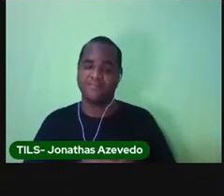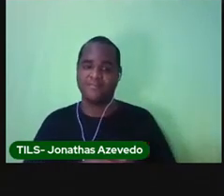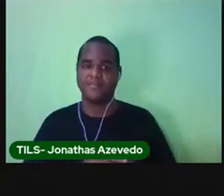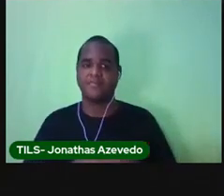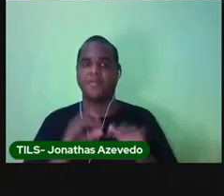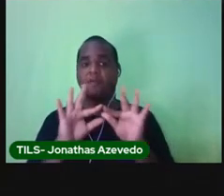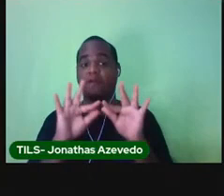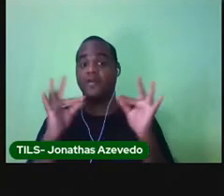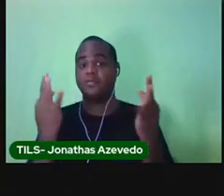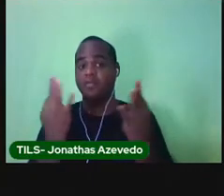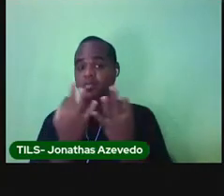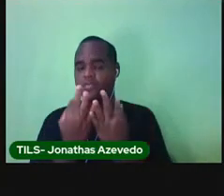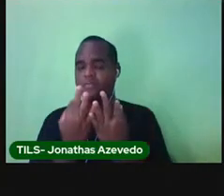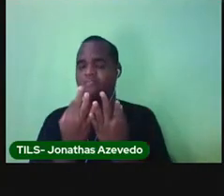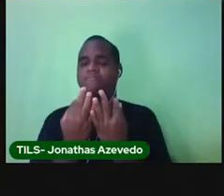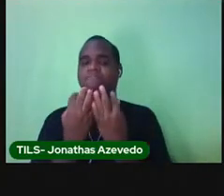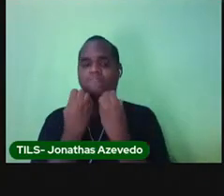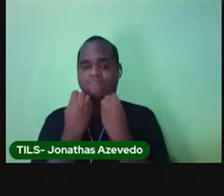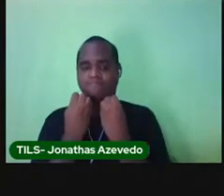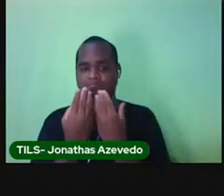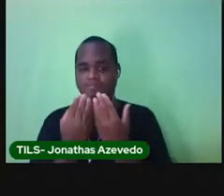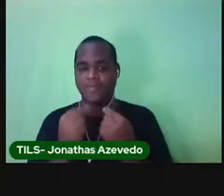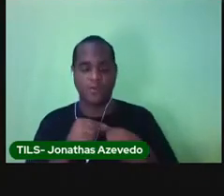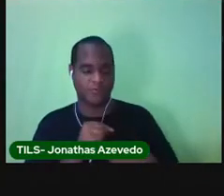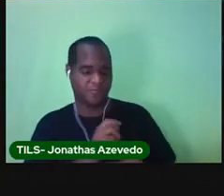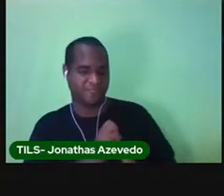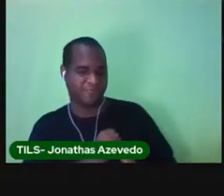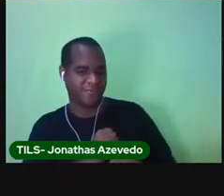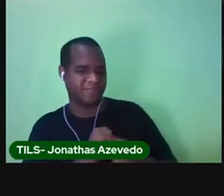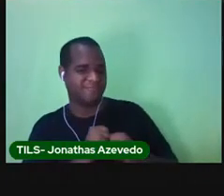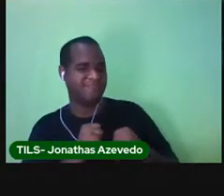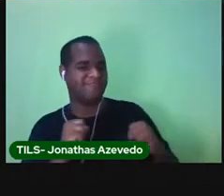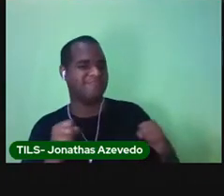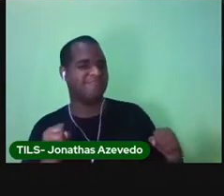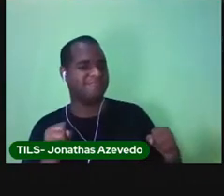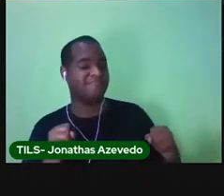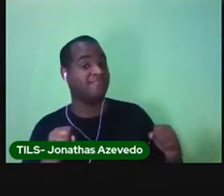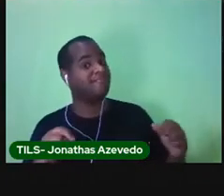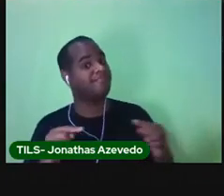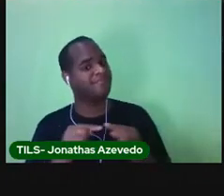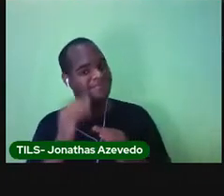família é onde a gente põe o nosso coração. Entendeu?